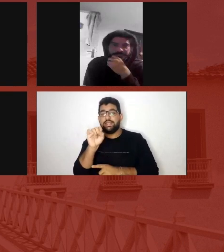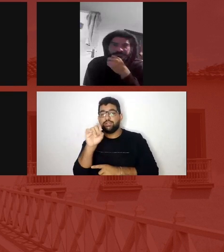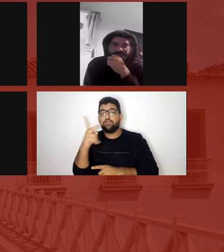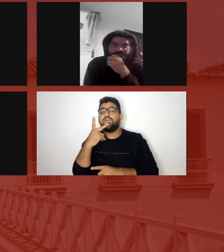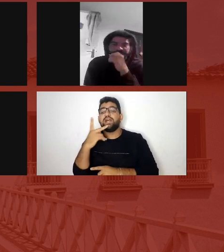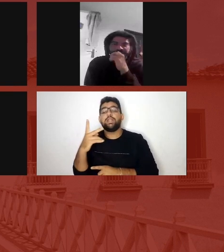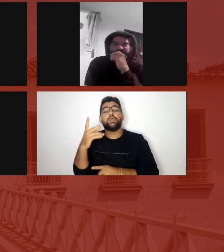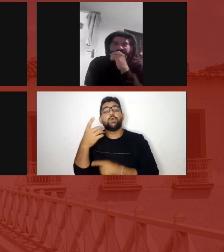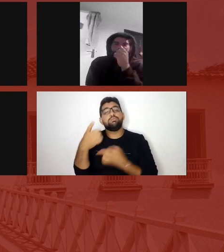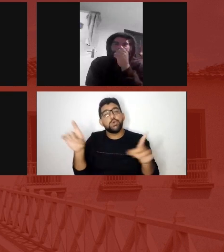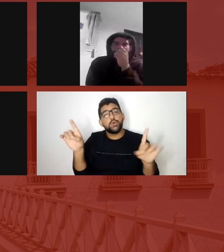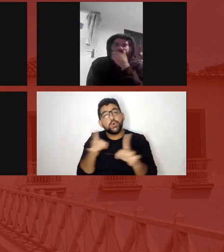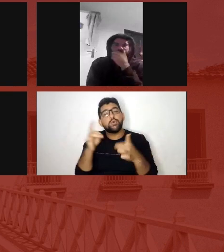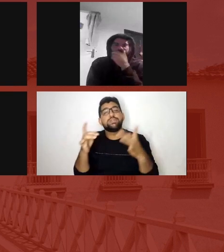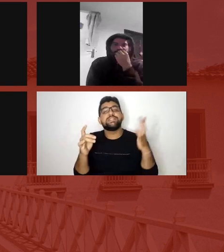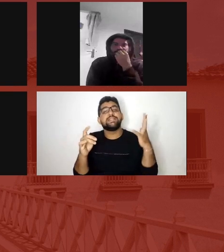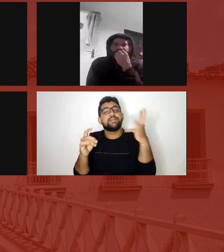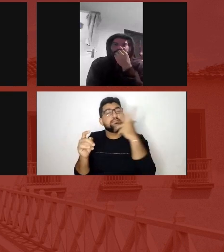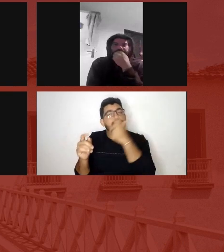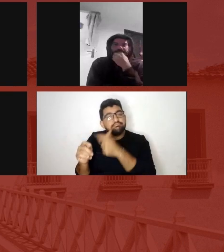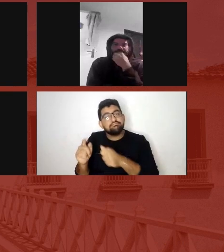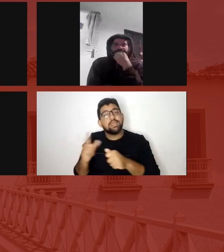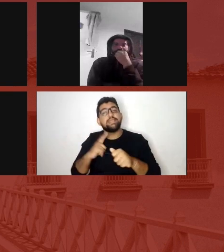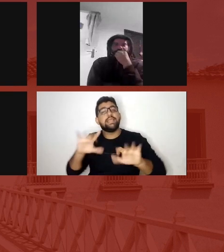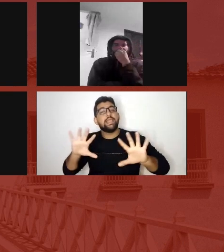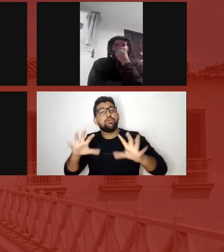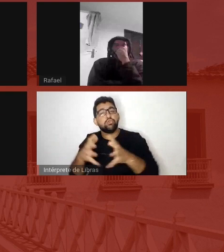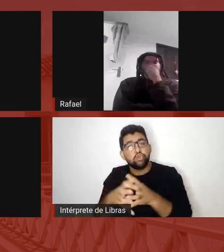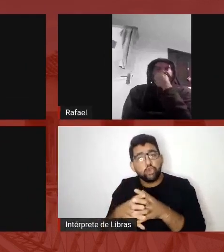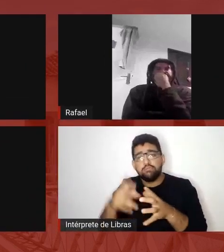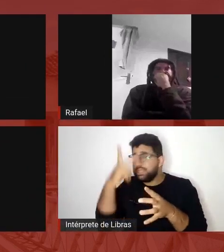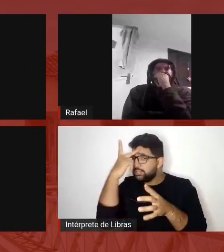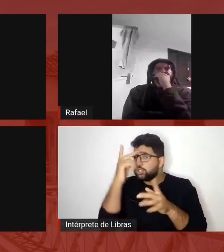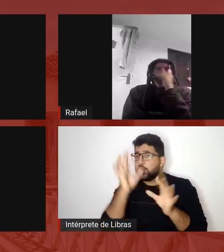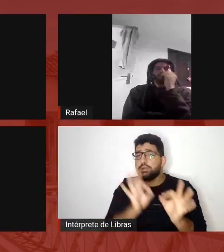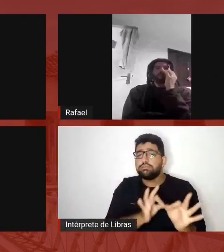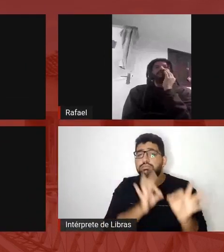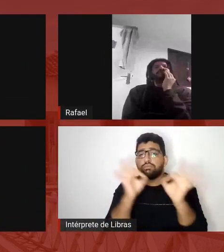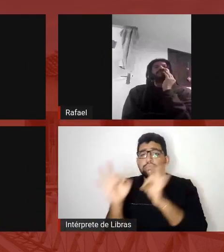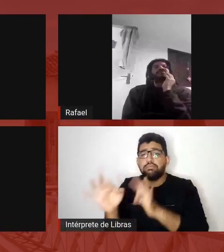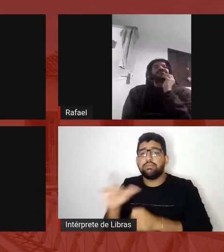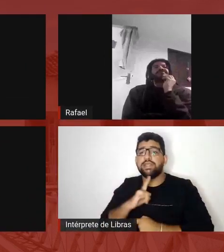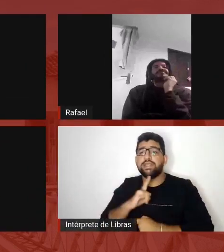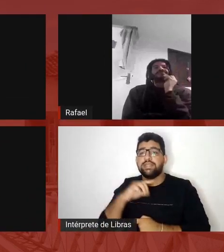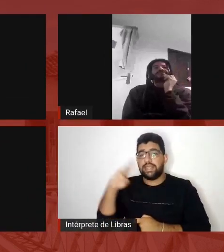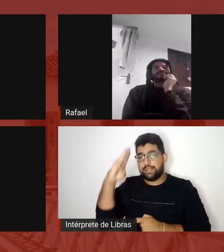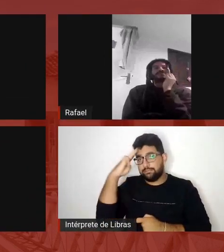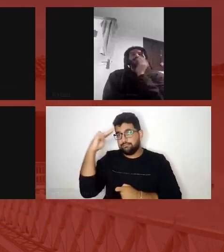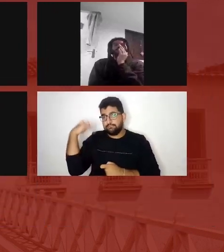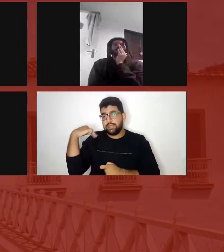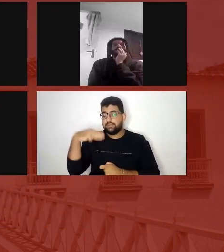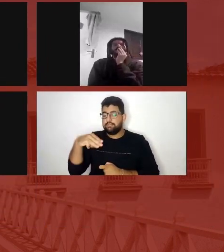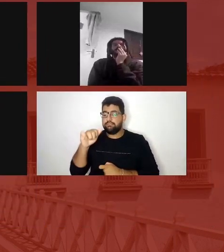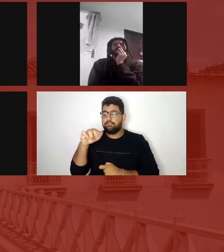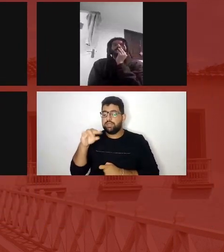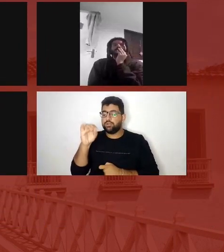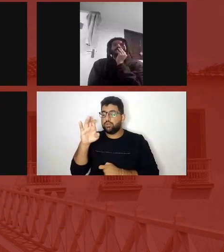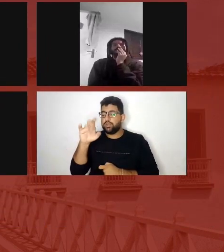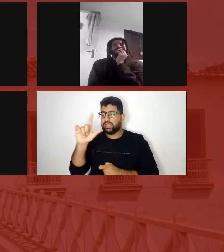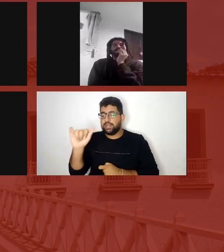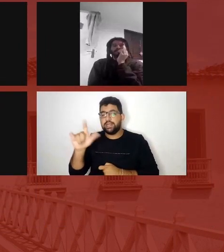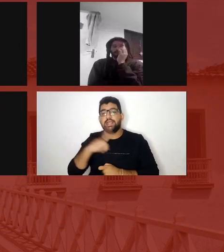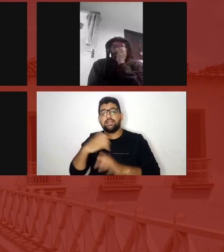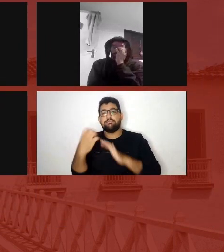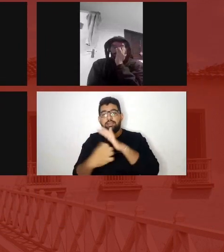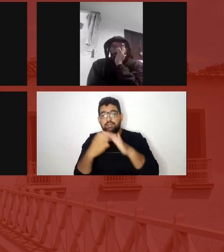diz, então a gente tem um grupo grande acompanhando aqui, a Manuela Barbosa, que é da Escambal Produções e